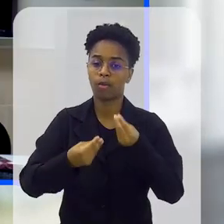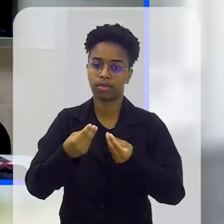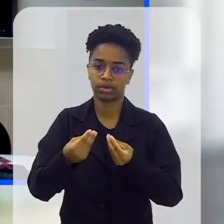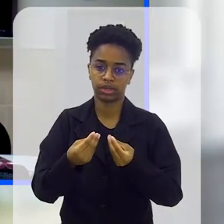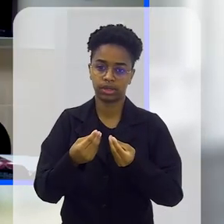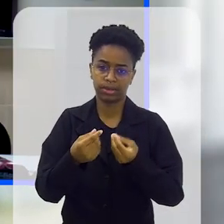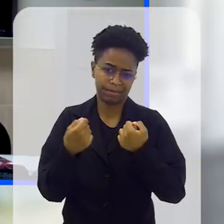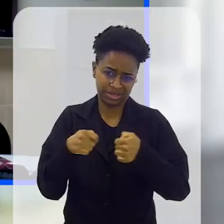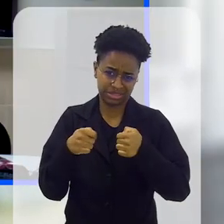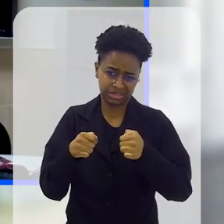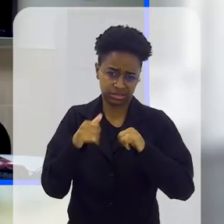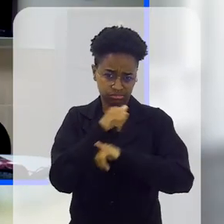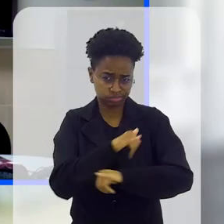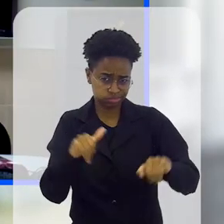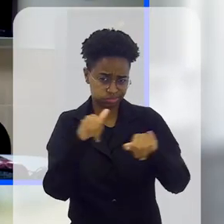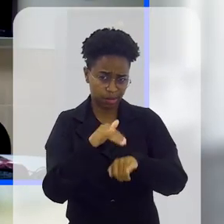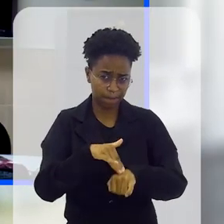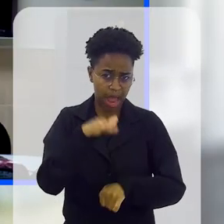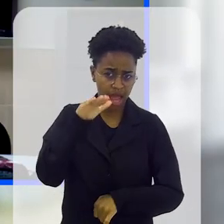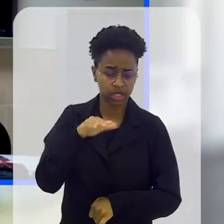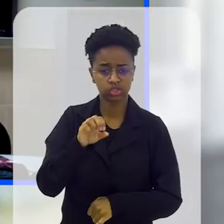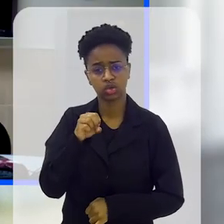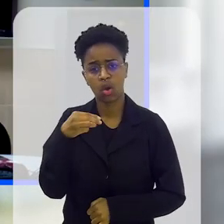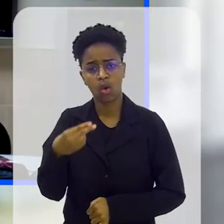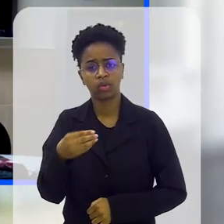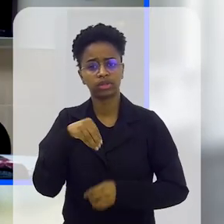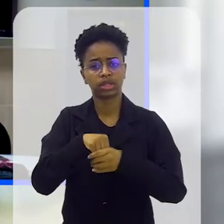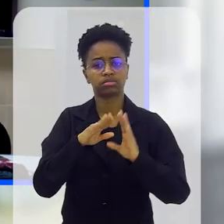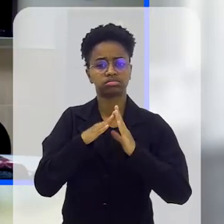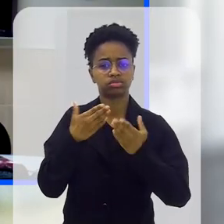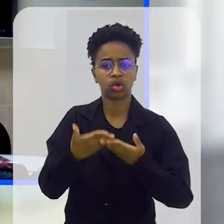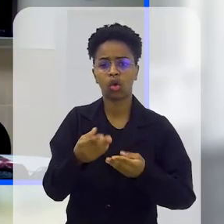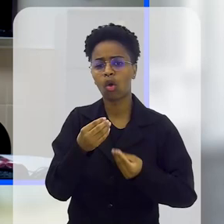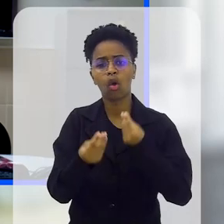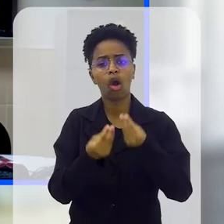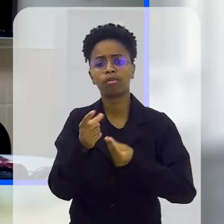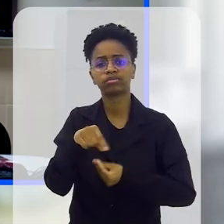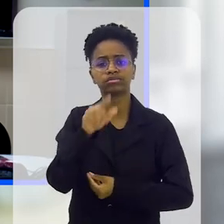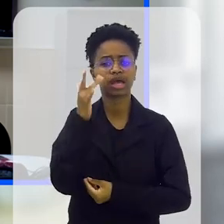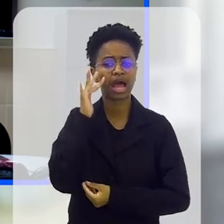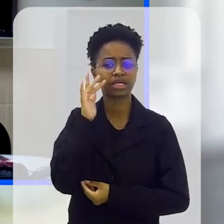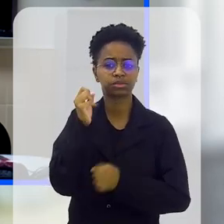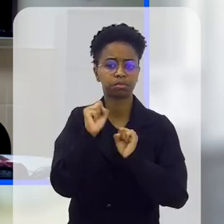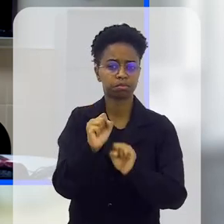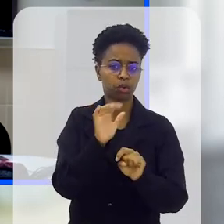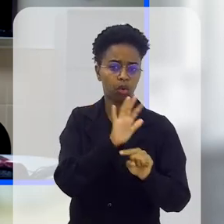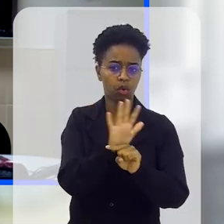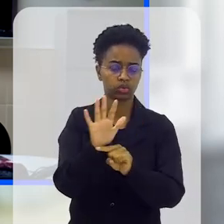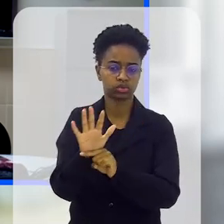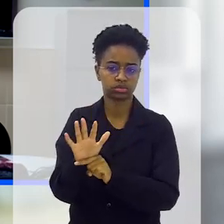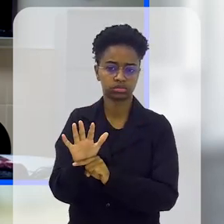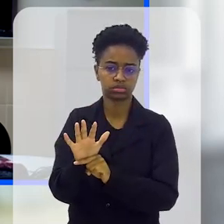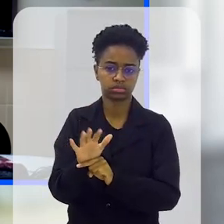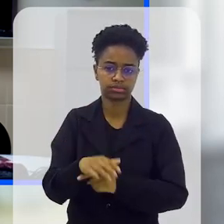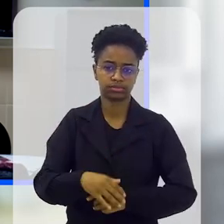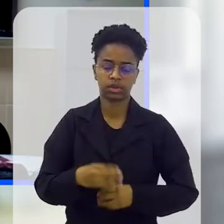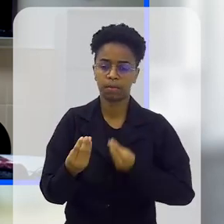de vocês. Você acha que deveriam haver mais campanhas, de repente, dentro de escolas, como é que vocês acham que o poder público pode